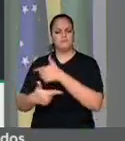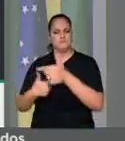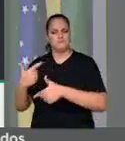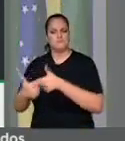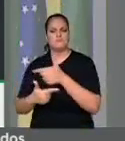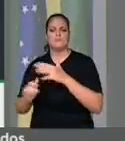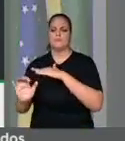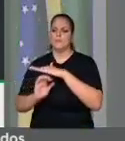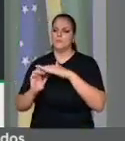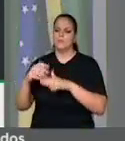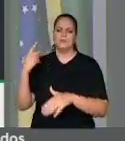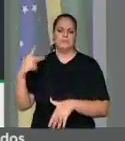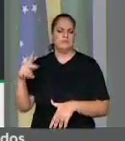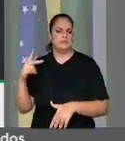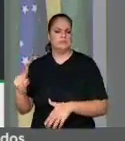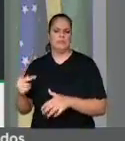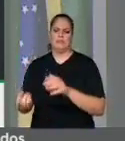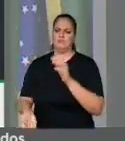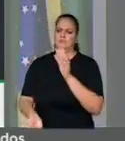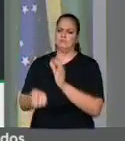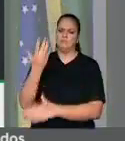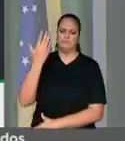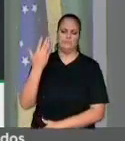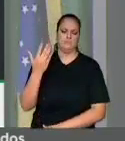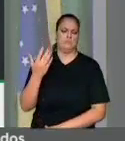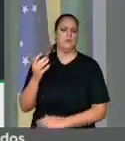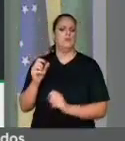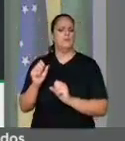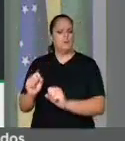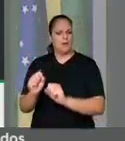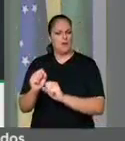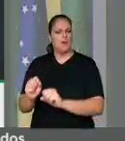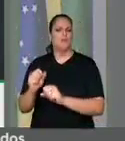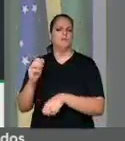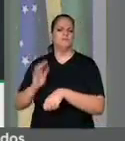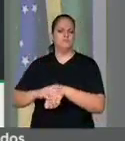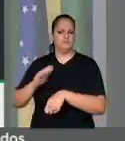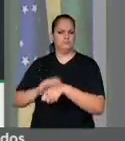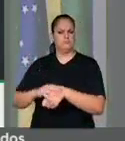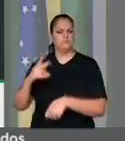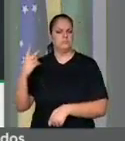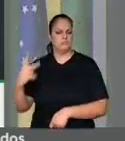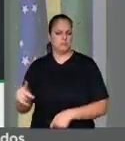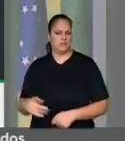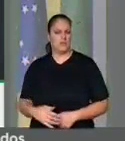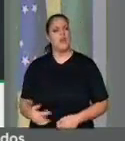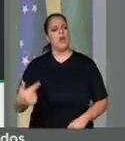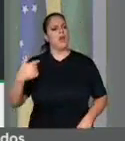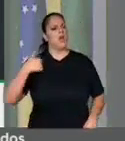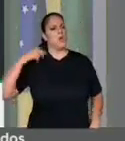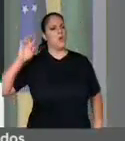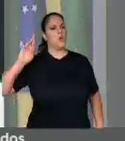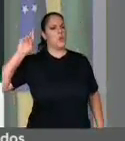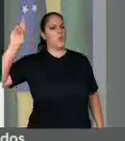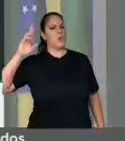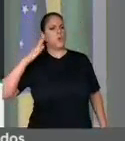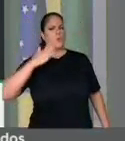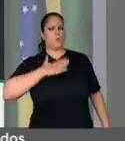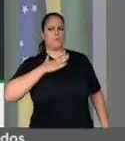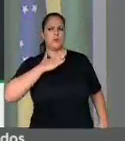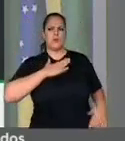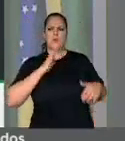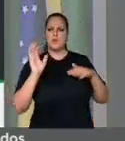montar a sua pequena empresa, a sua startup. Possam, sim, dizer, eu sou dono do meu negócio,